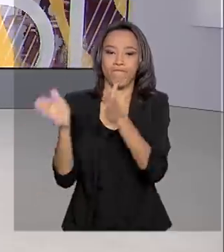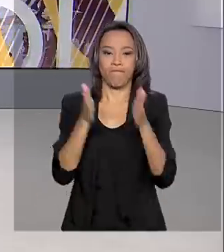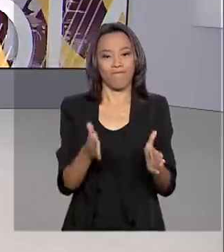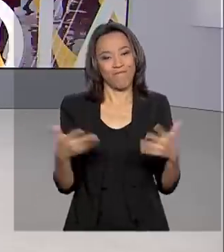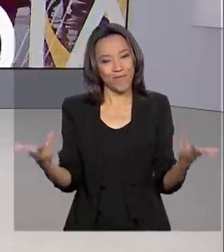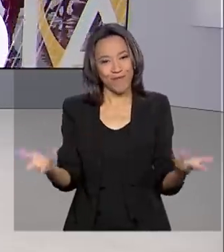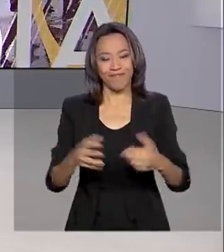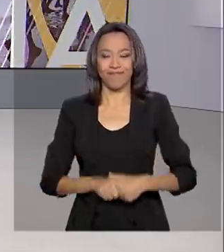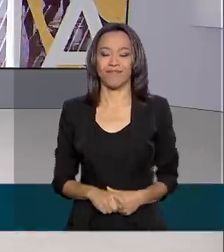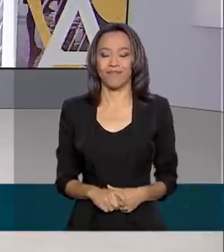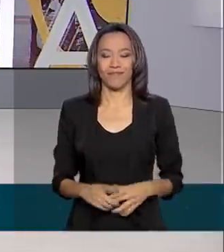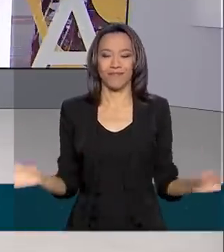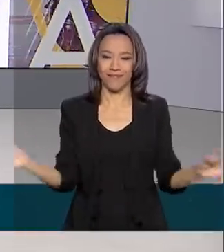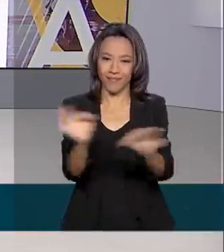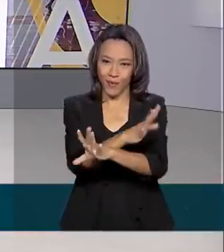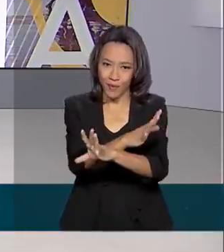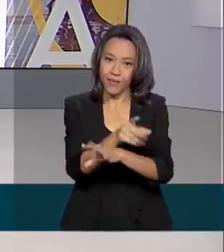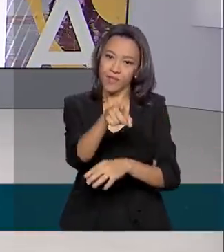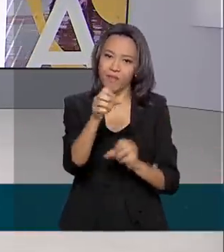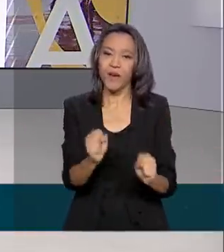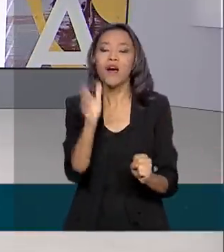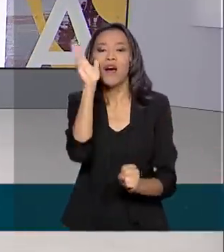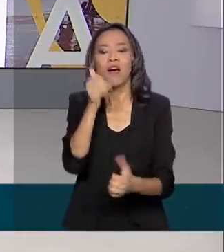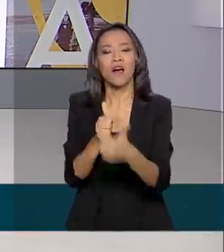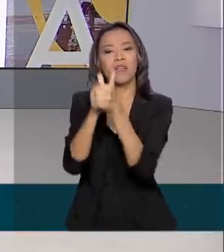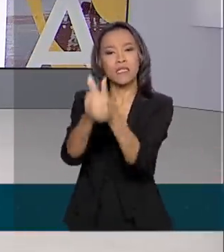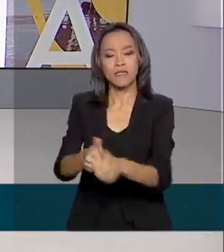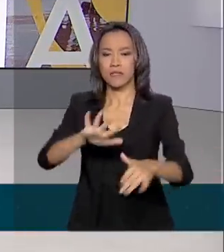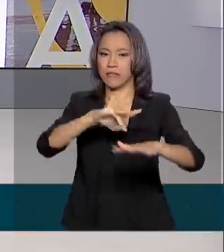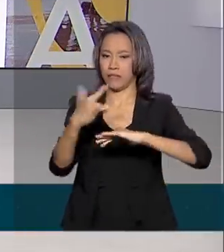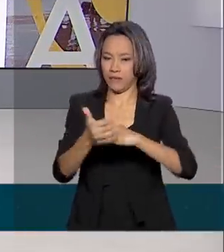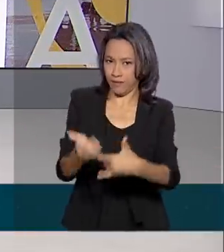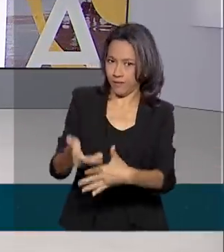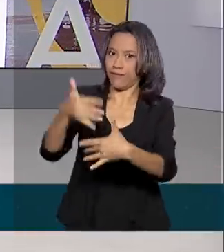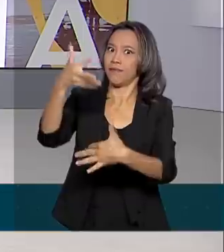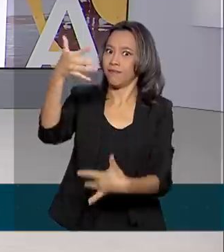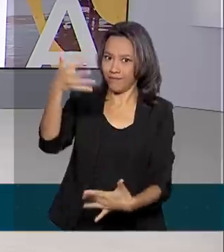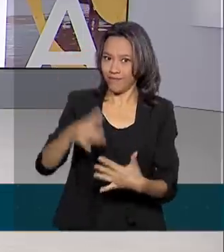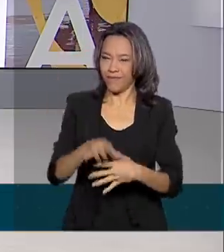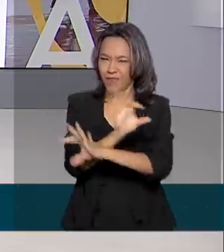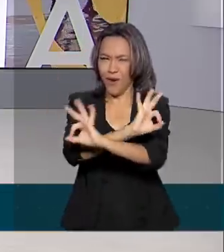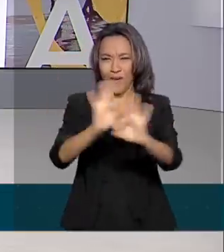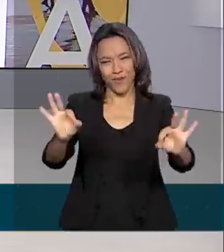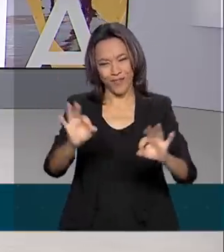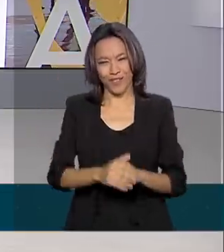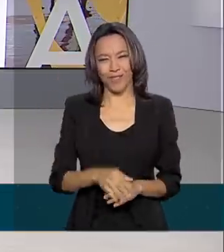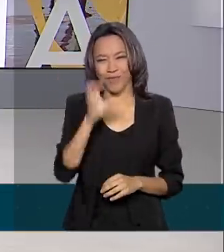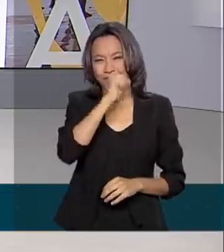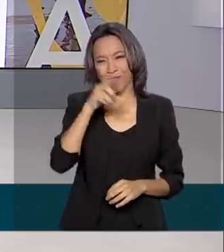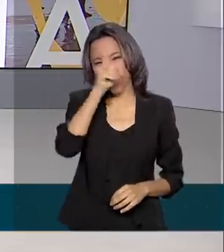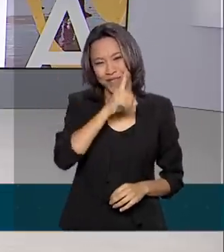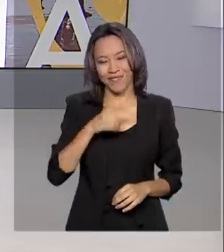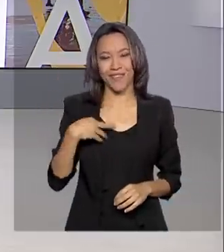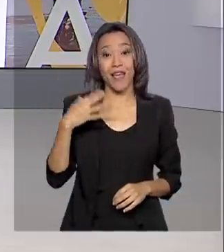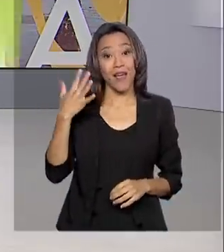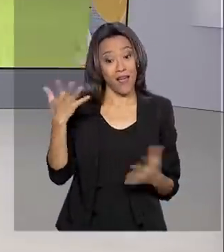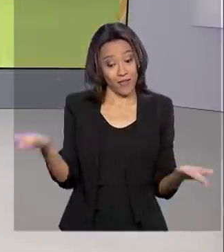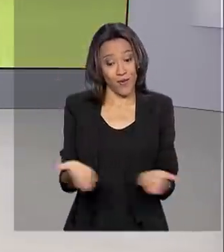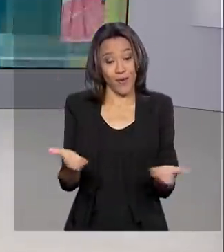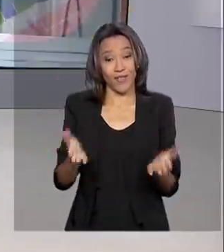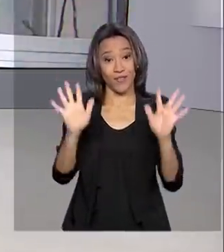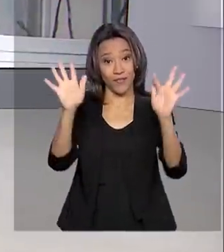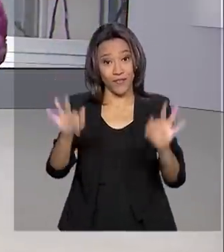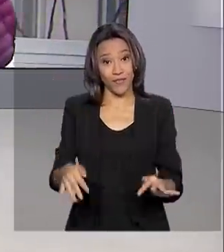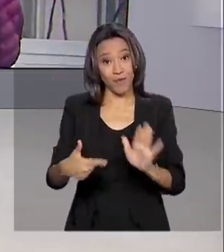Bem, o Brasil em Dia termina aqui. Você pode nos acompanhar também pelas nossas redes sociais. Um ótimo fim de semana para você. A gente encerra com